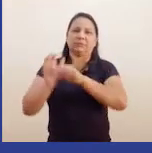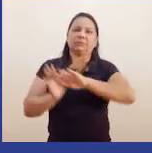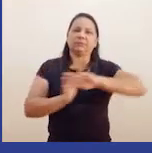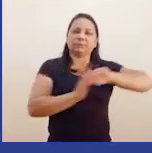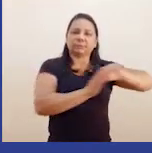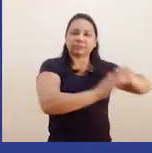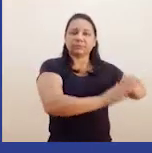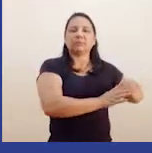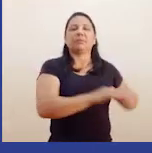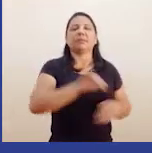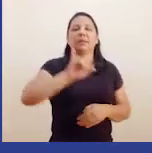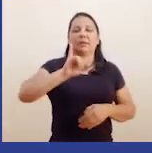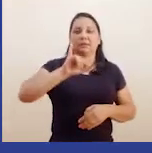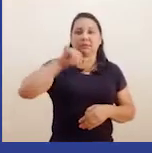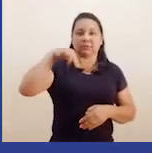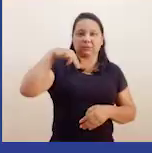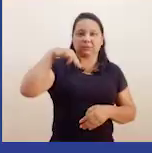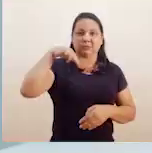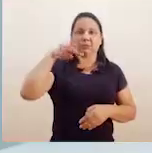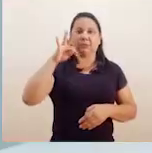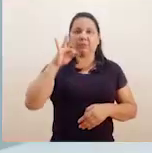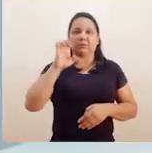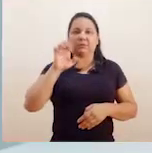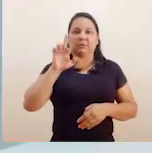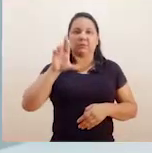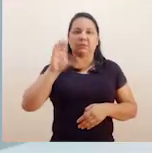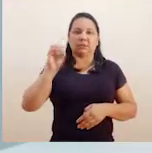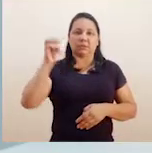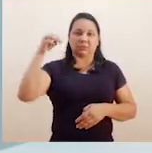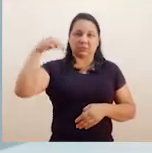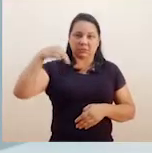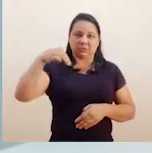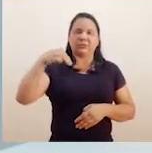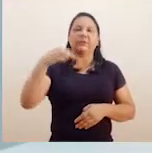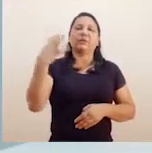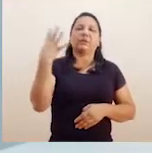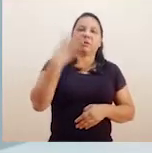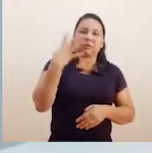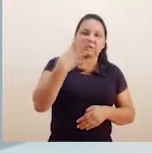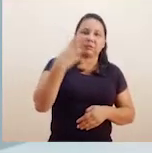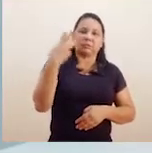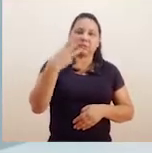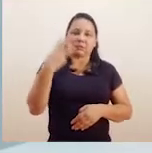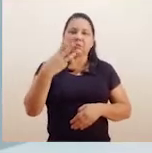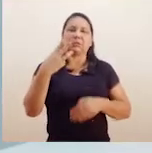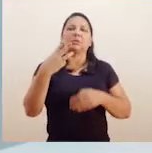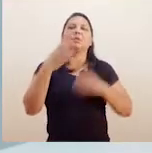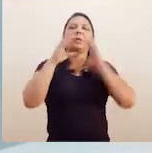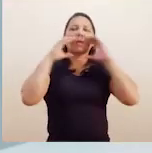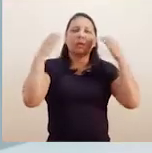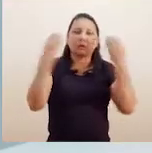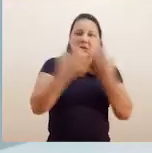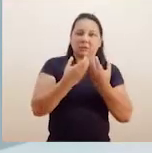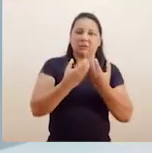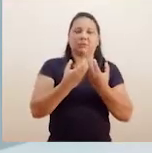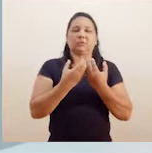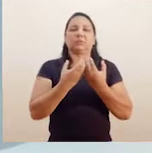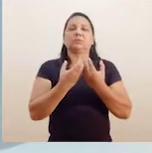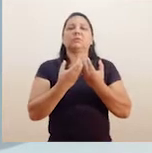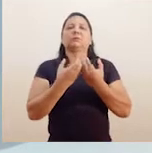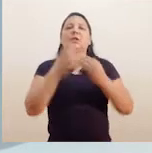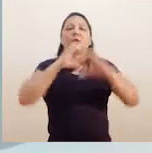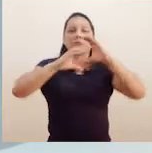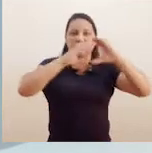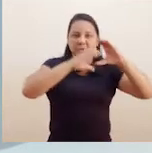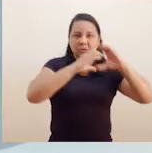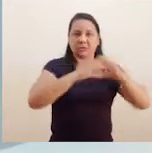conosco, fazendo parte dessa comunidade global. Mudando de assunto, a Intercom realizará o 43º Congresso